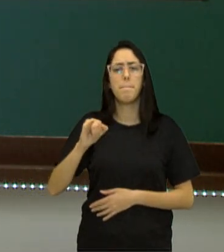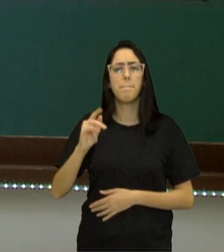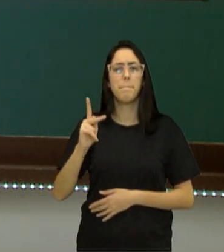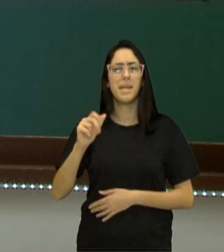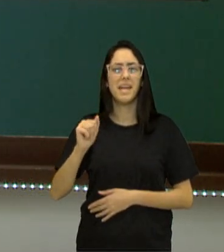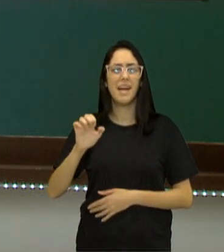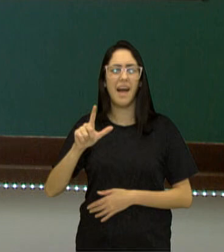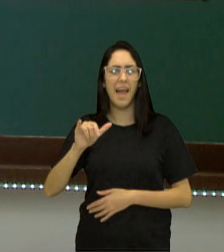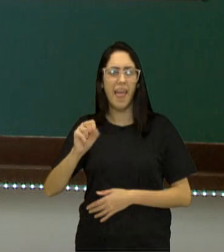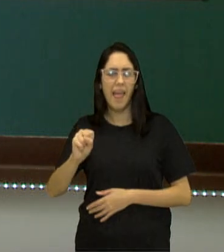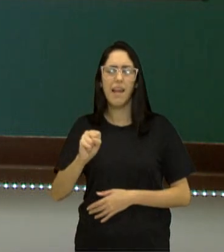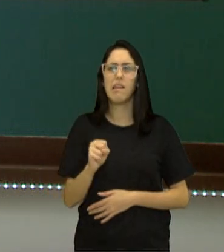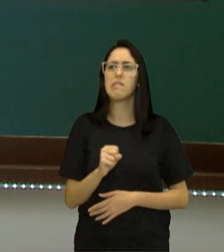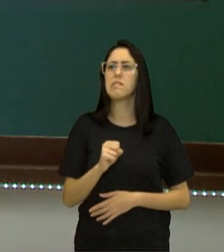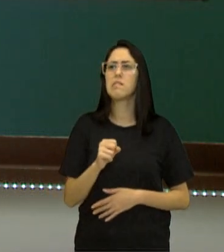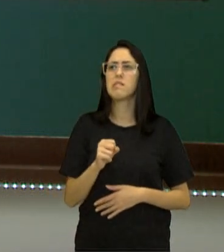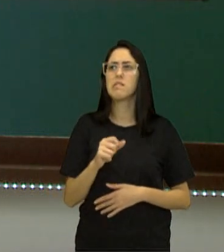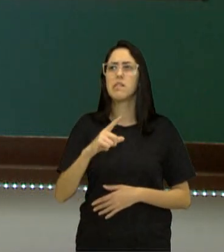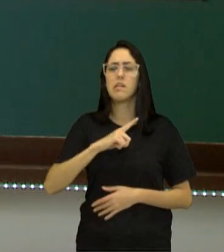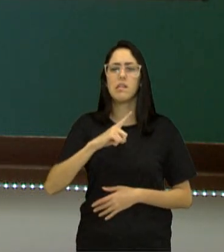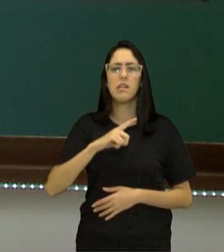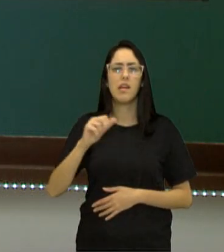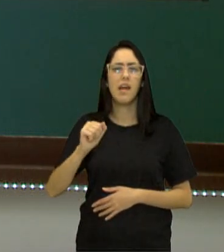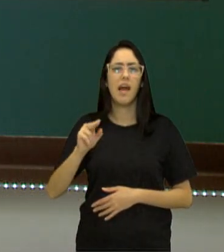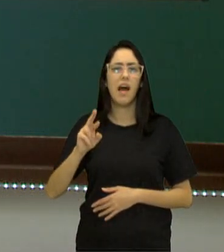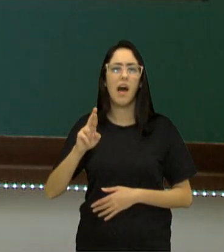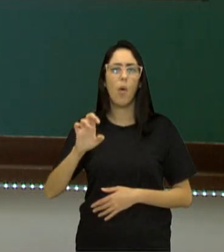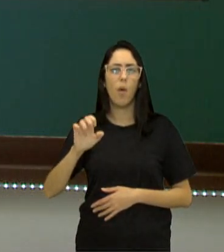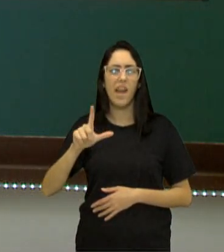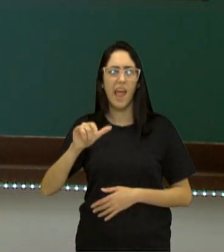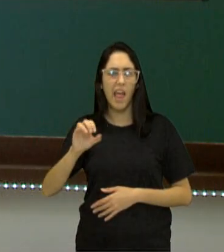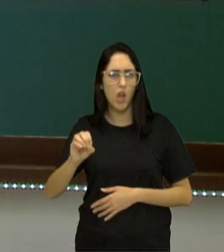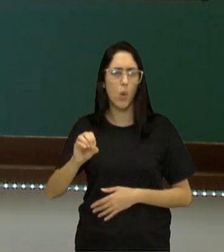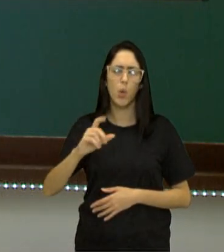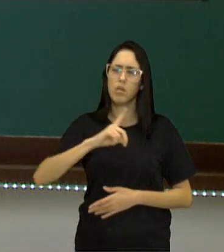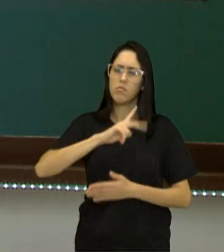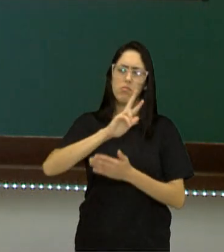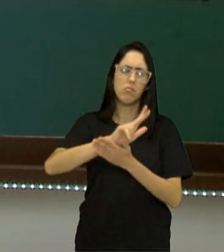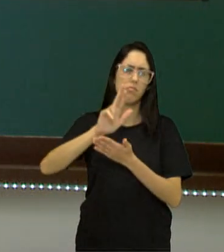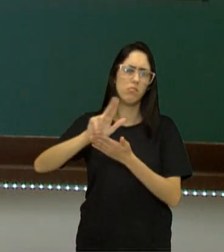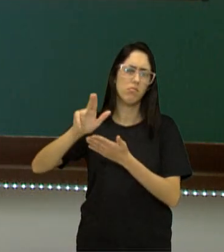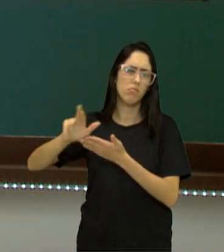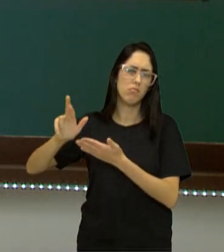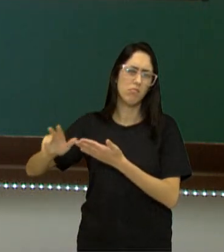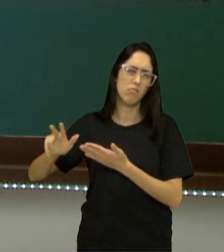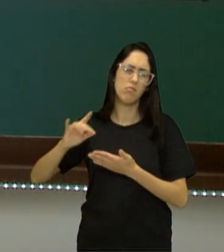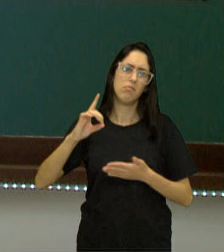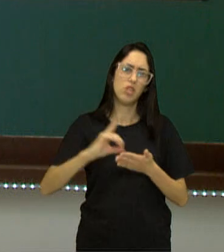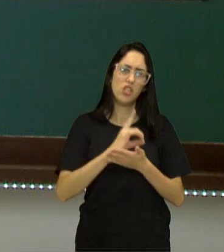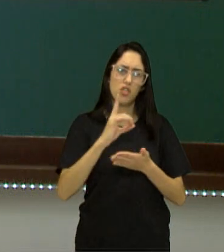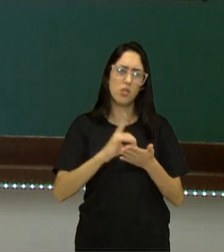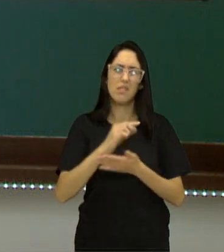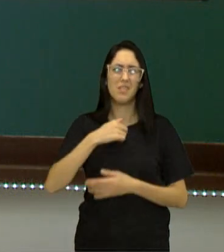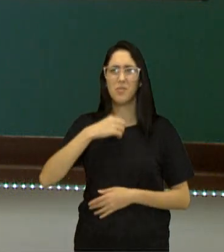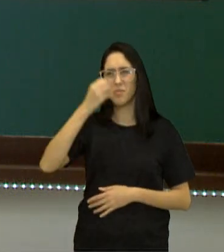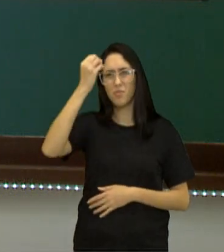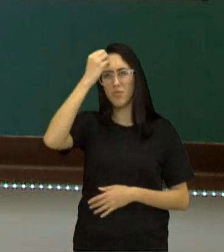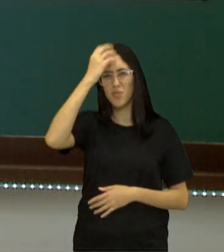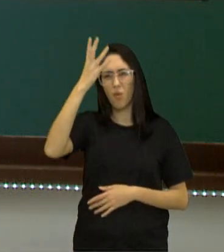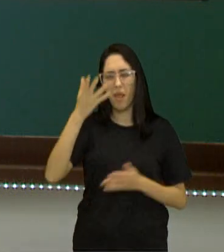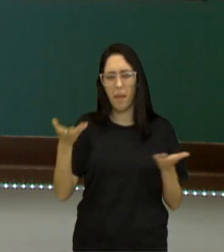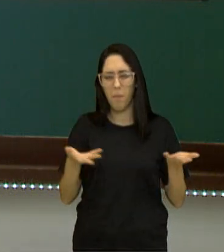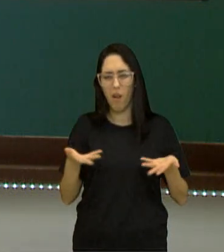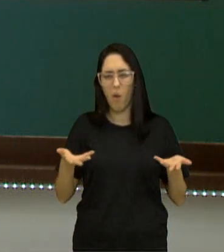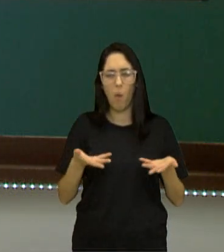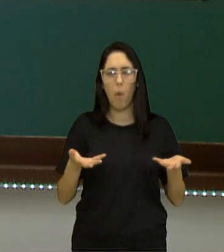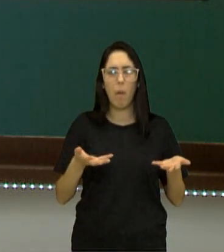Aulete, Aurélio e outros mais que talvez eu nem leia, que eu não lembro aqui agora e que talvez eu